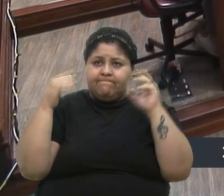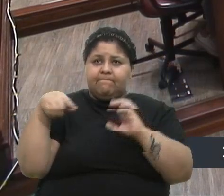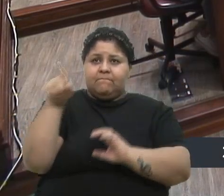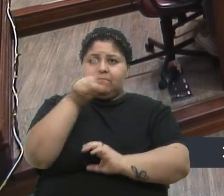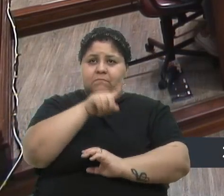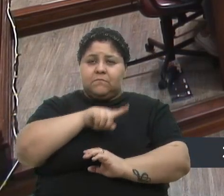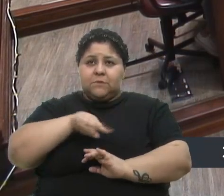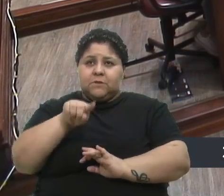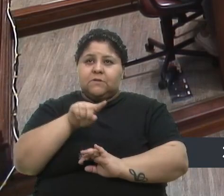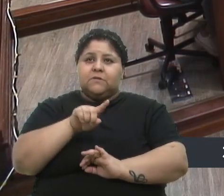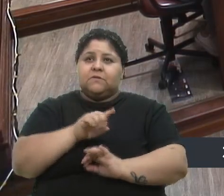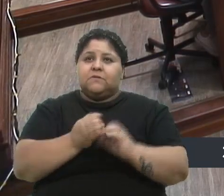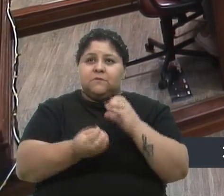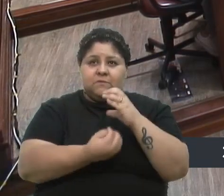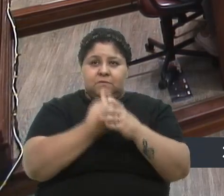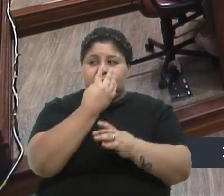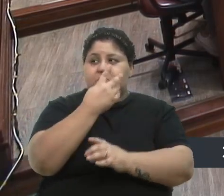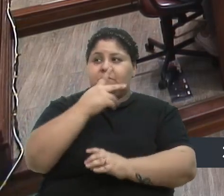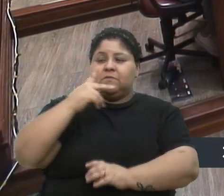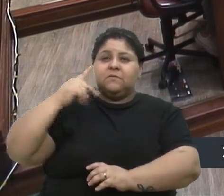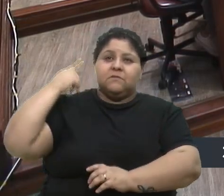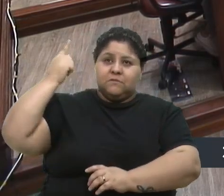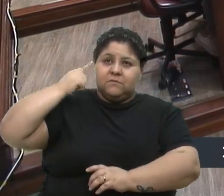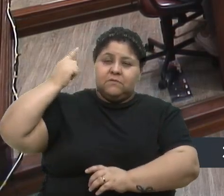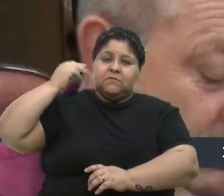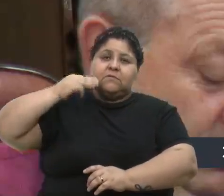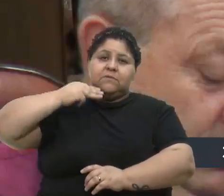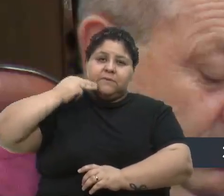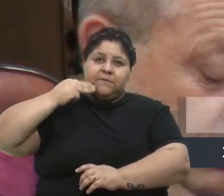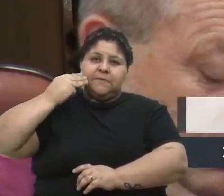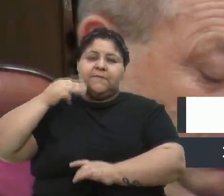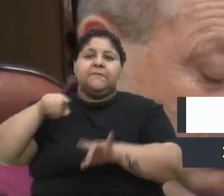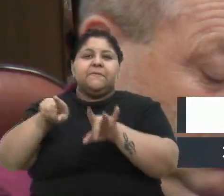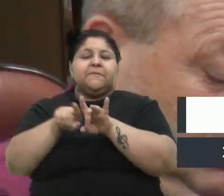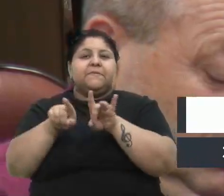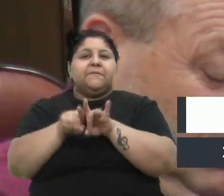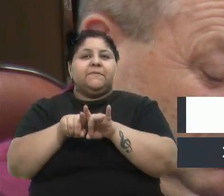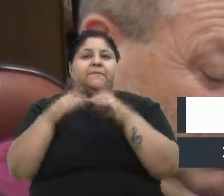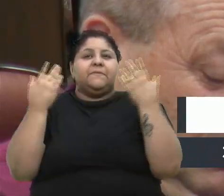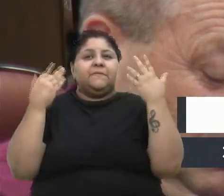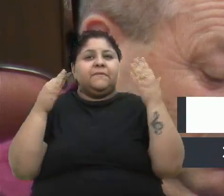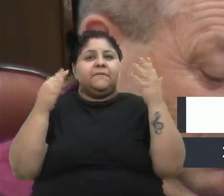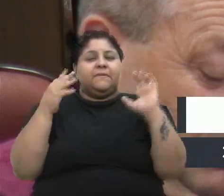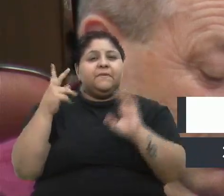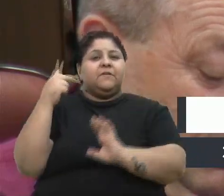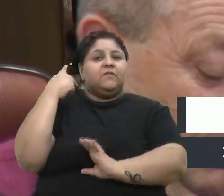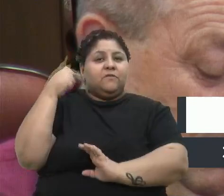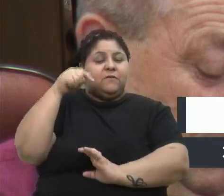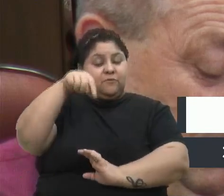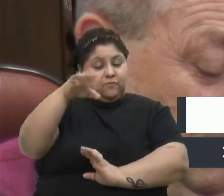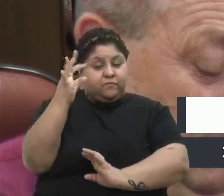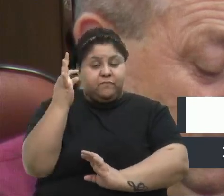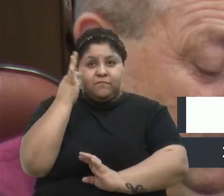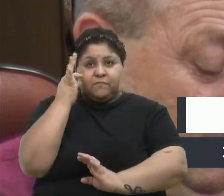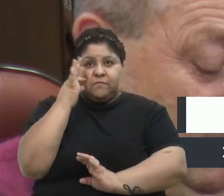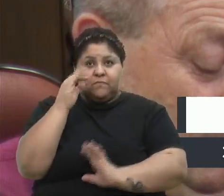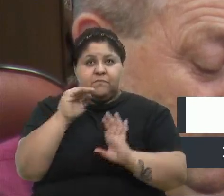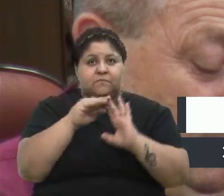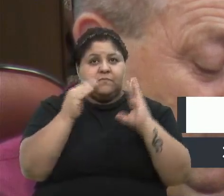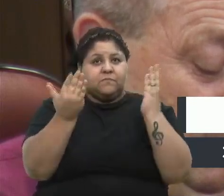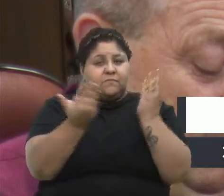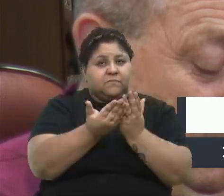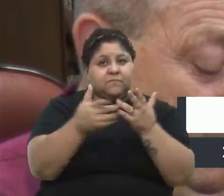reitora, vereadora Marisol, parabenizar todos os nobres pares aqui presentes, a Escola do